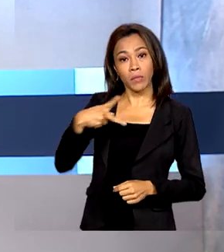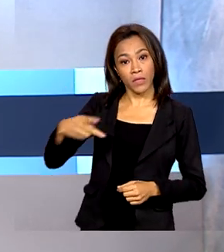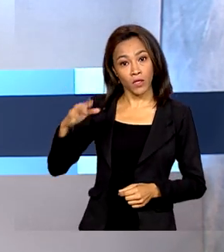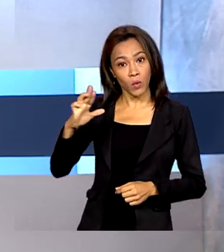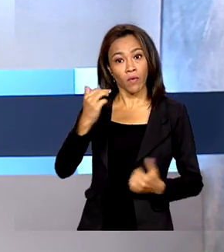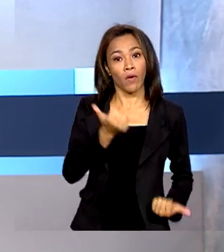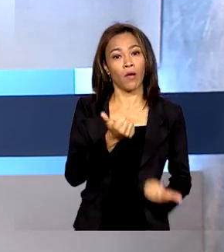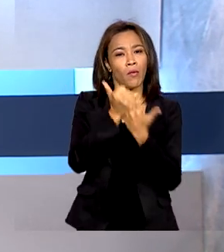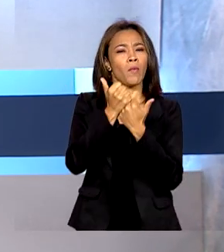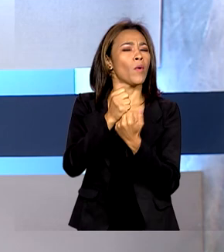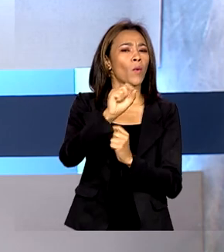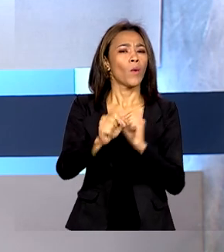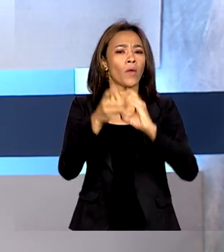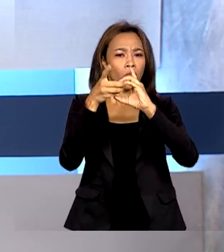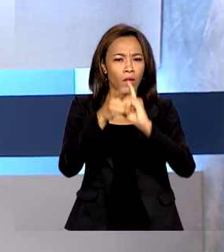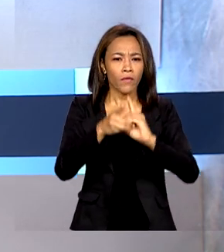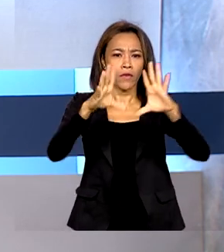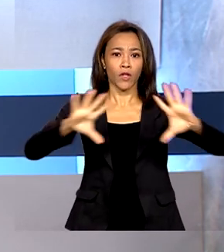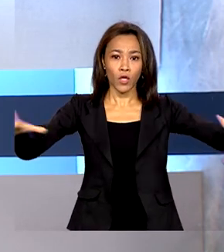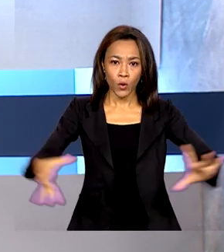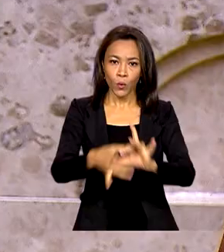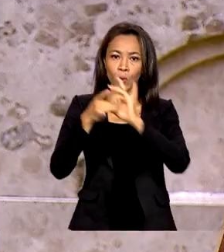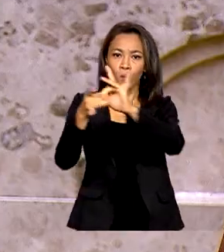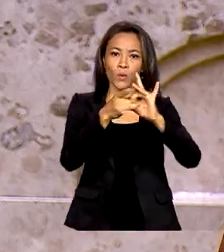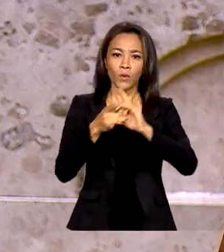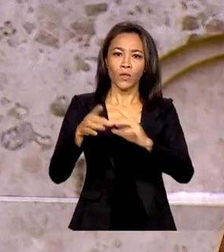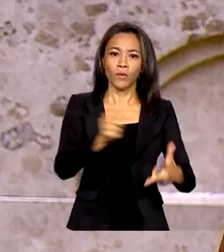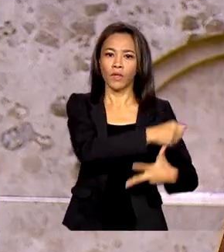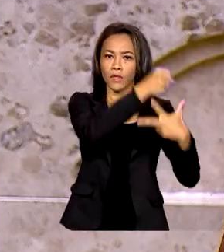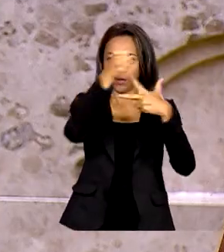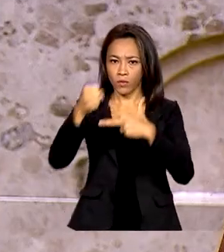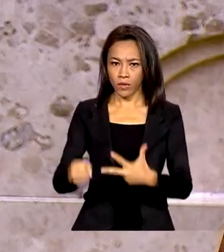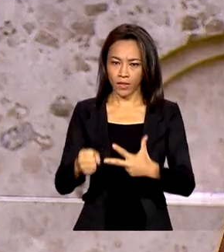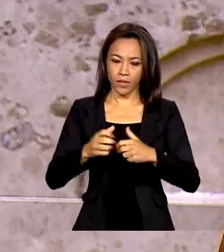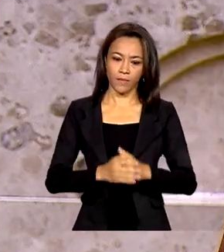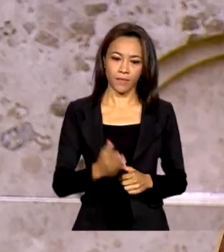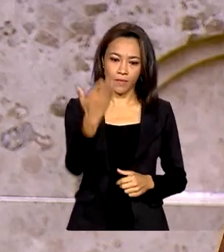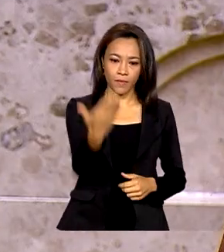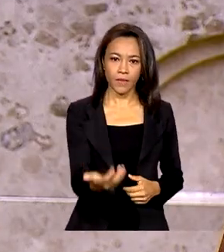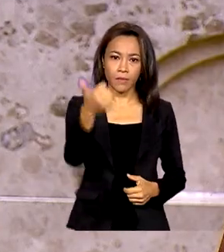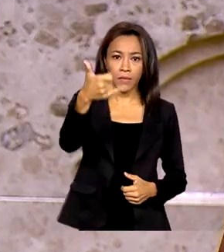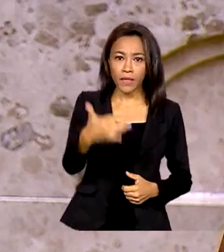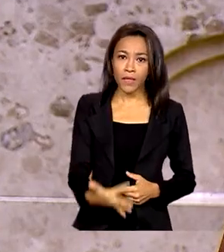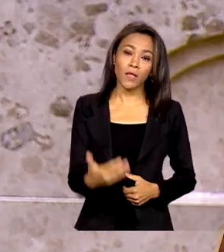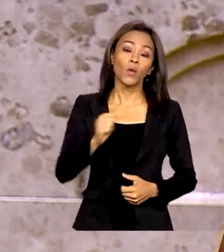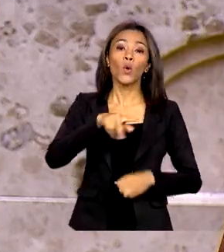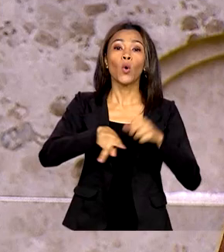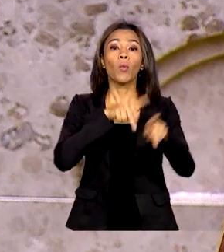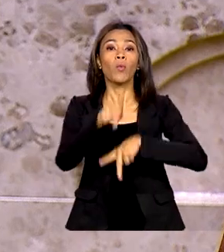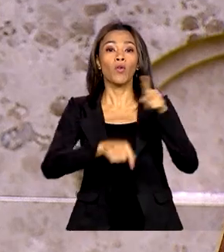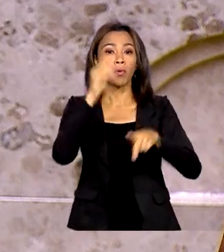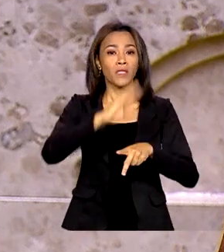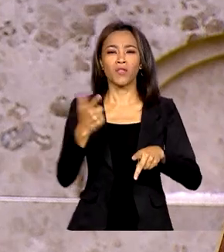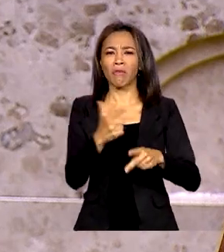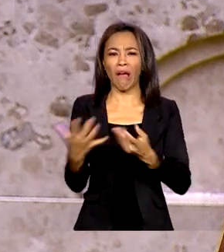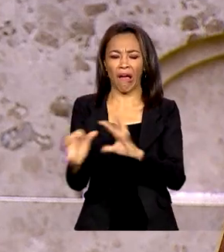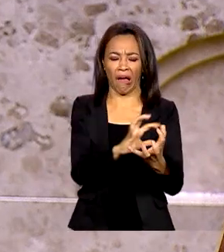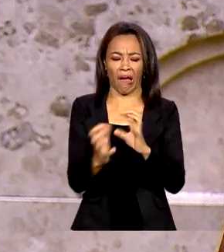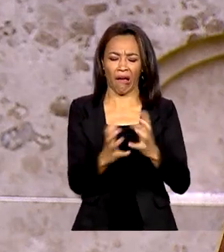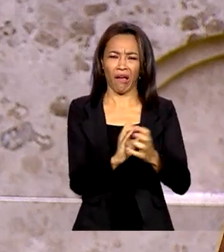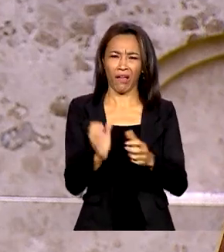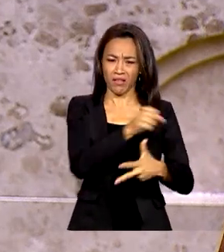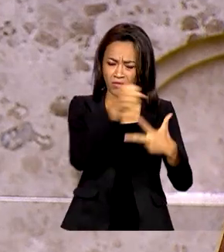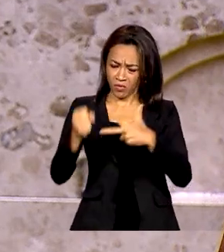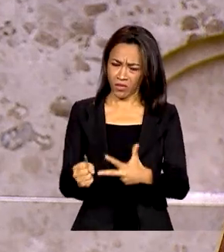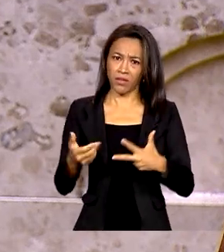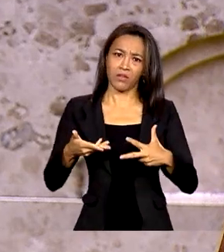democracia e união entre os poderes. O povo brasileiro não quer conflitos entre as instituições, não